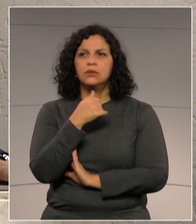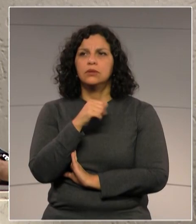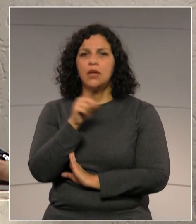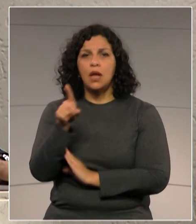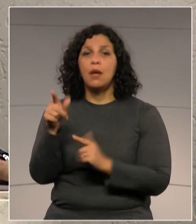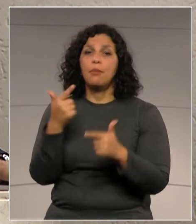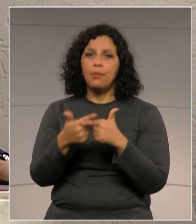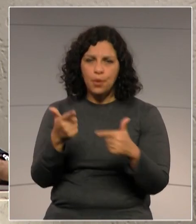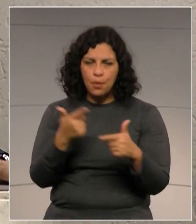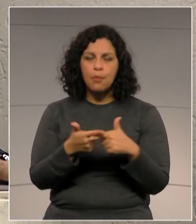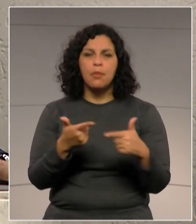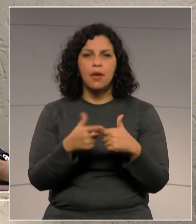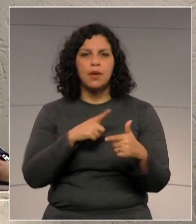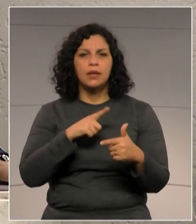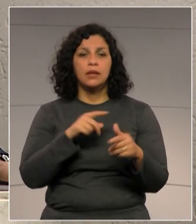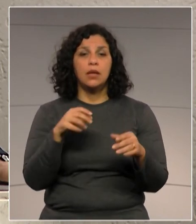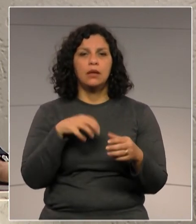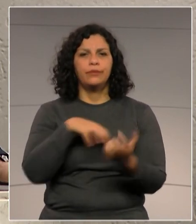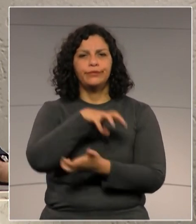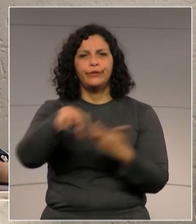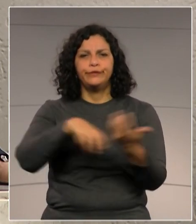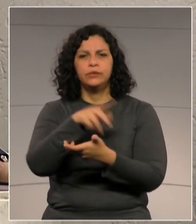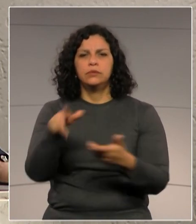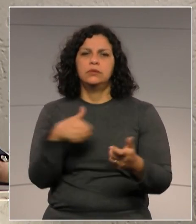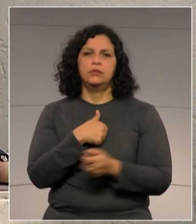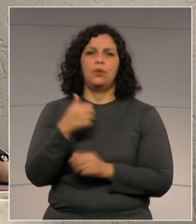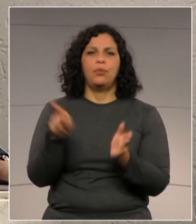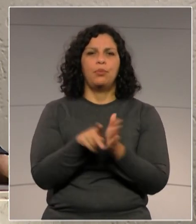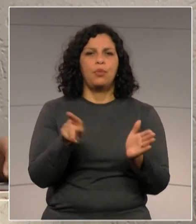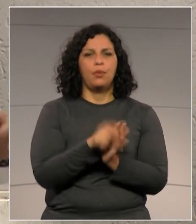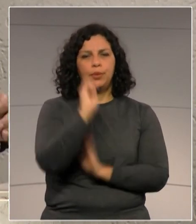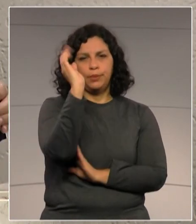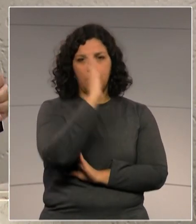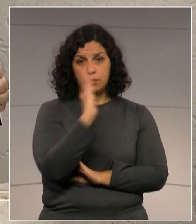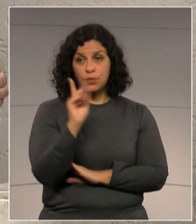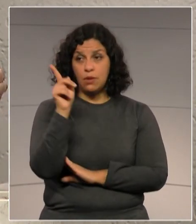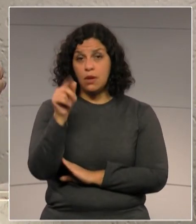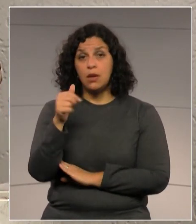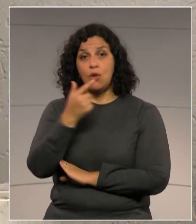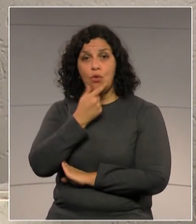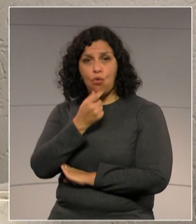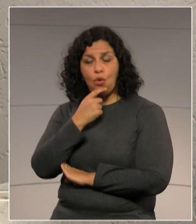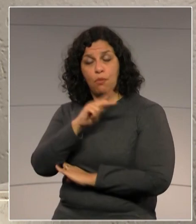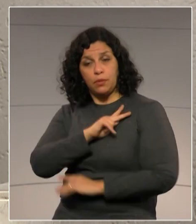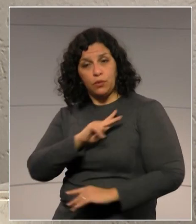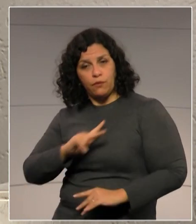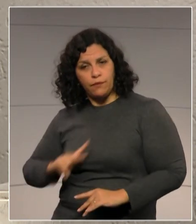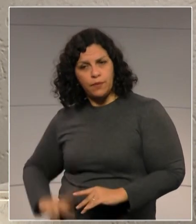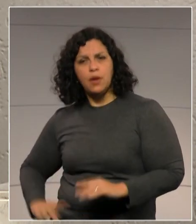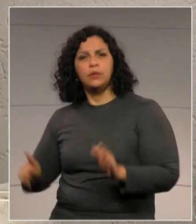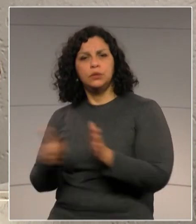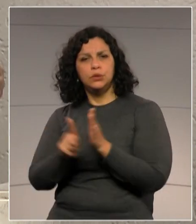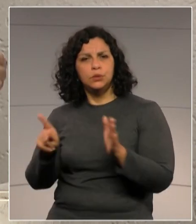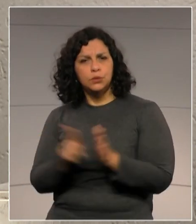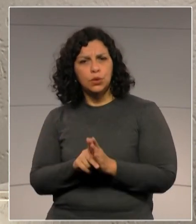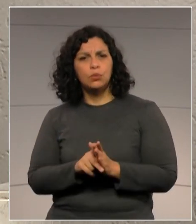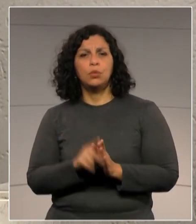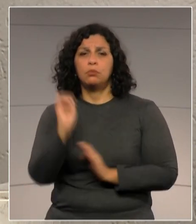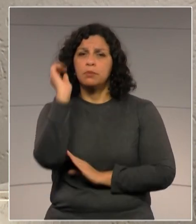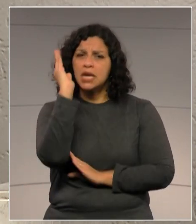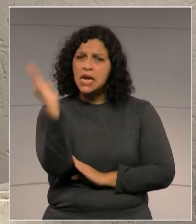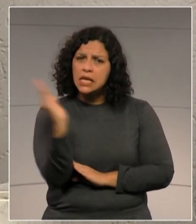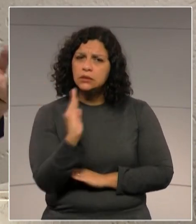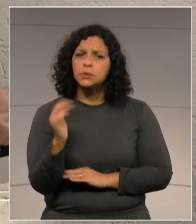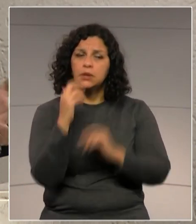problemas que acaba arrumando para o nosso país. O presidente da República tem que ter respeito e tem que ser